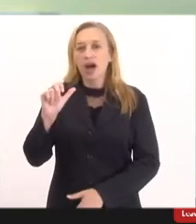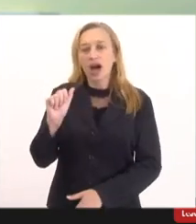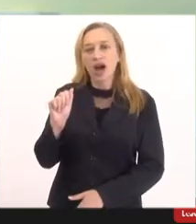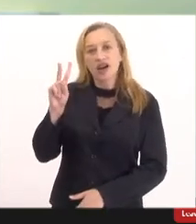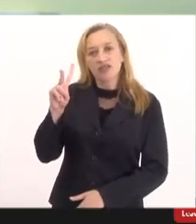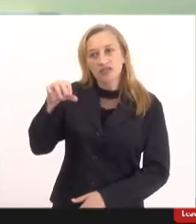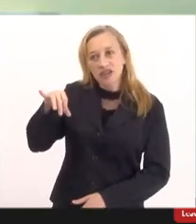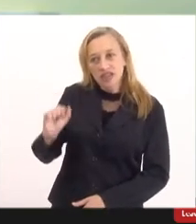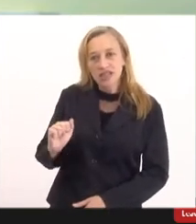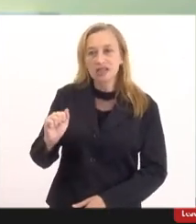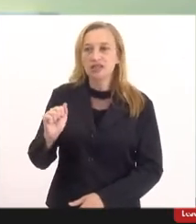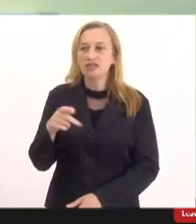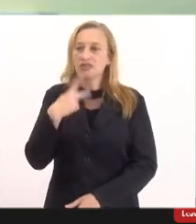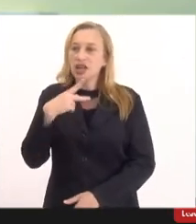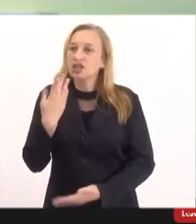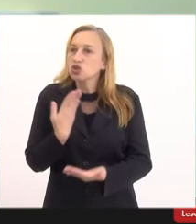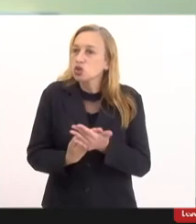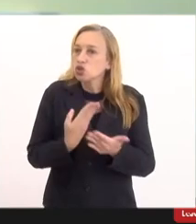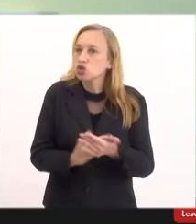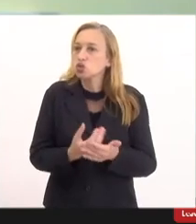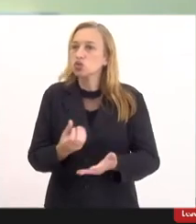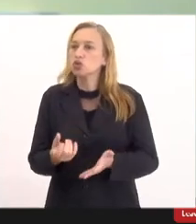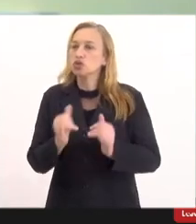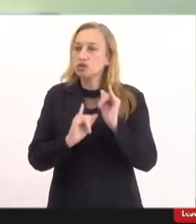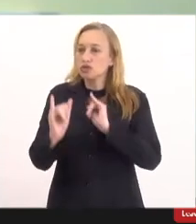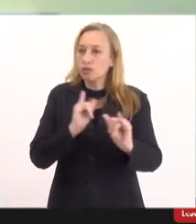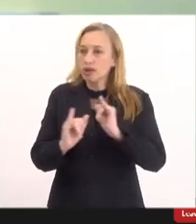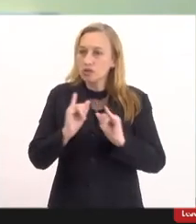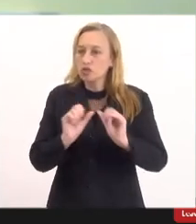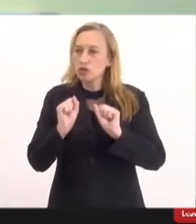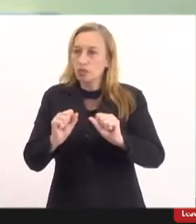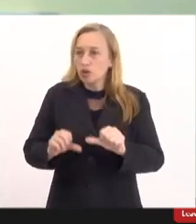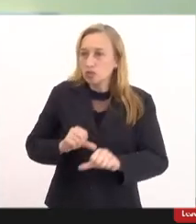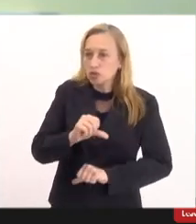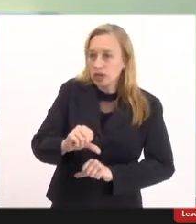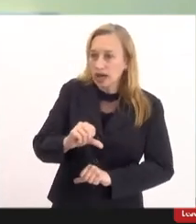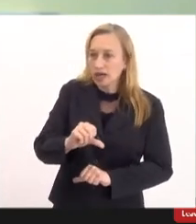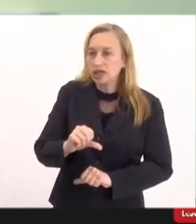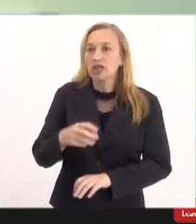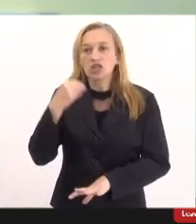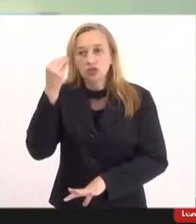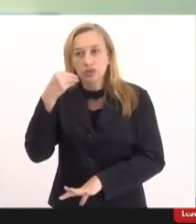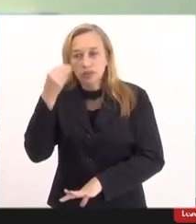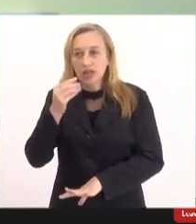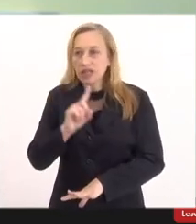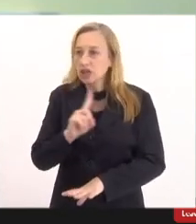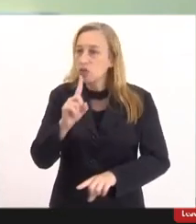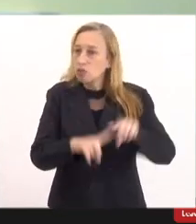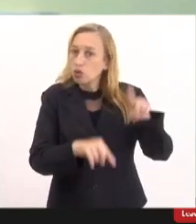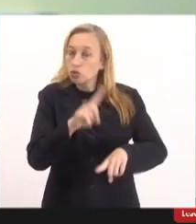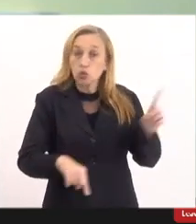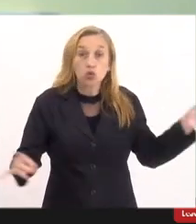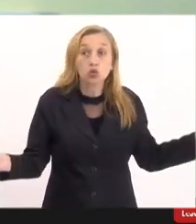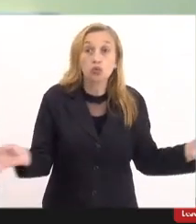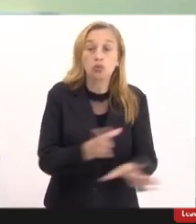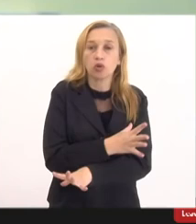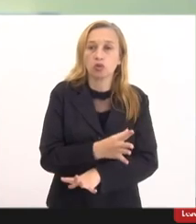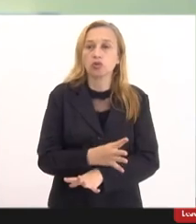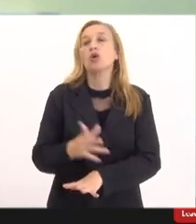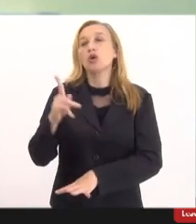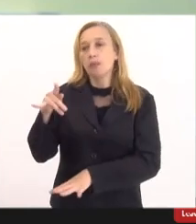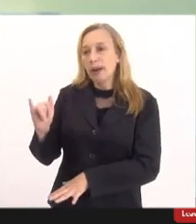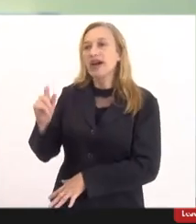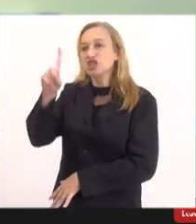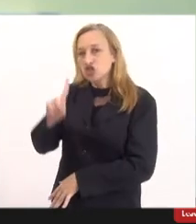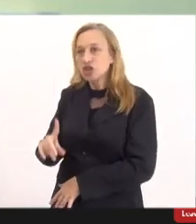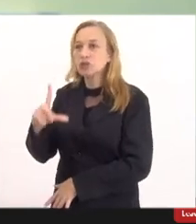dizendo que os estudos são dados preliminares então elas são experimentais não são produtos prontos e os pais tem todo